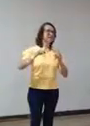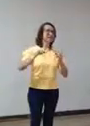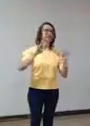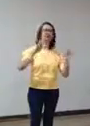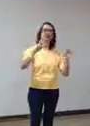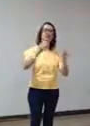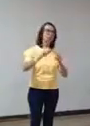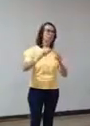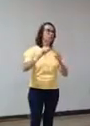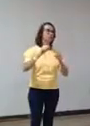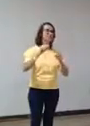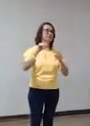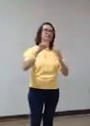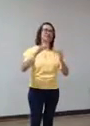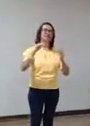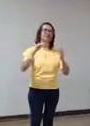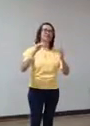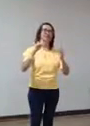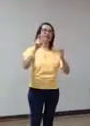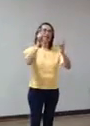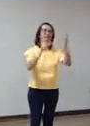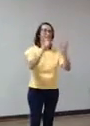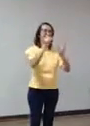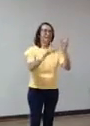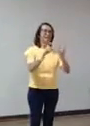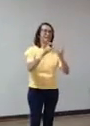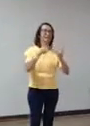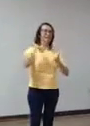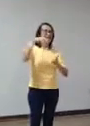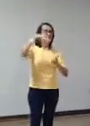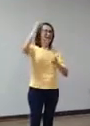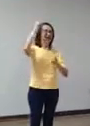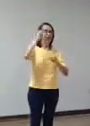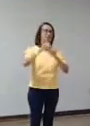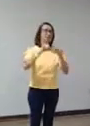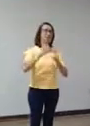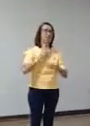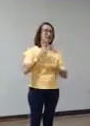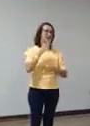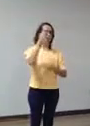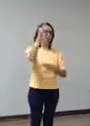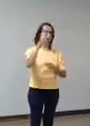supercriaturas. Nossos heróis mandaram nosso futuro. Muito obrigado.